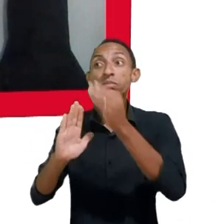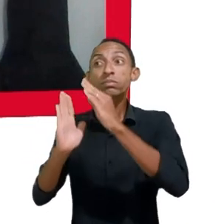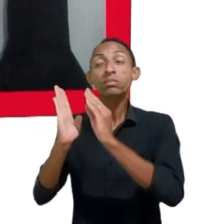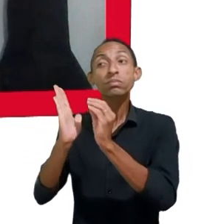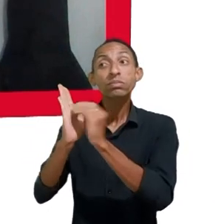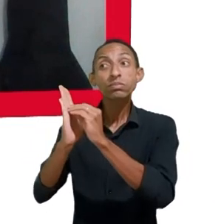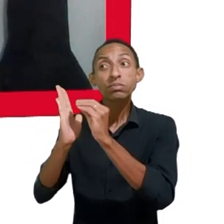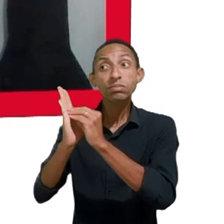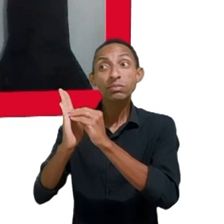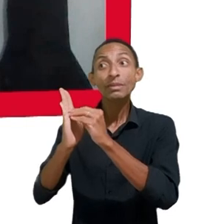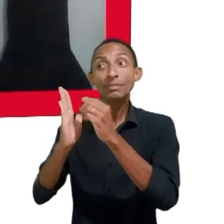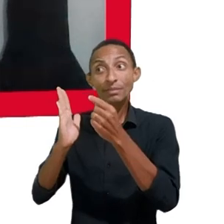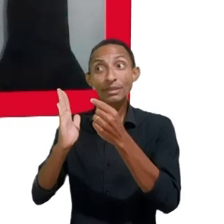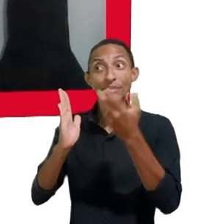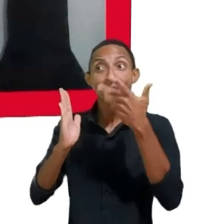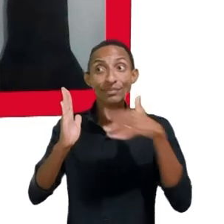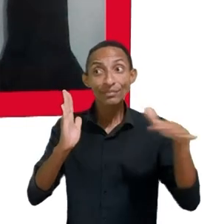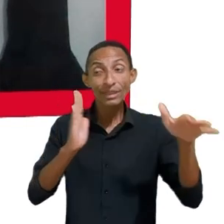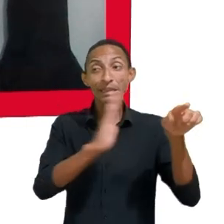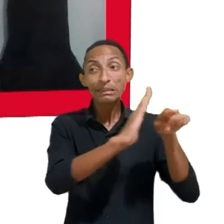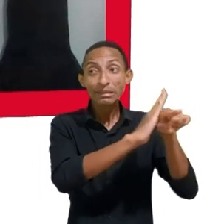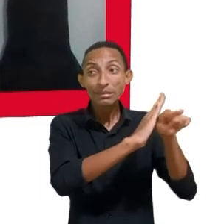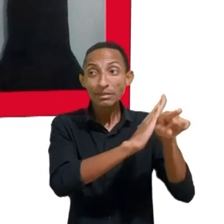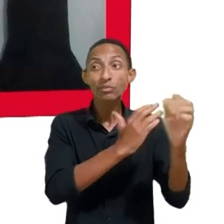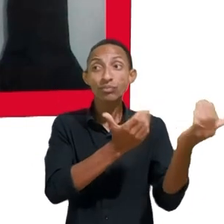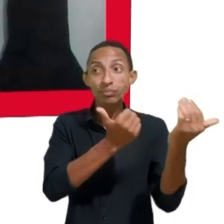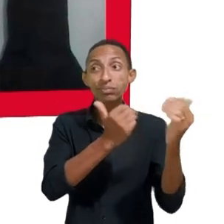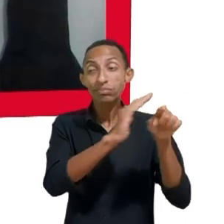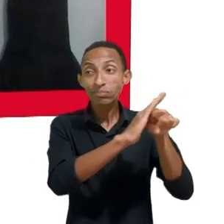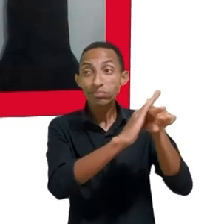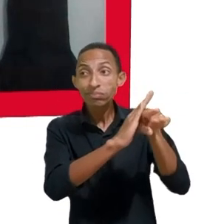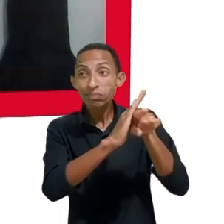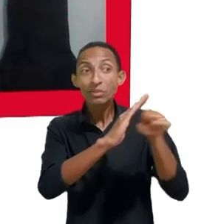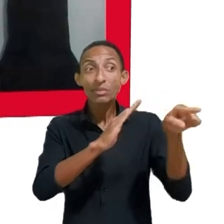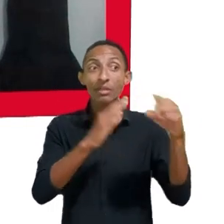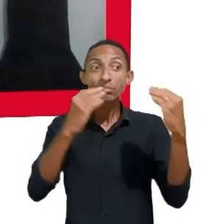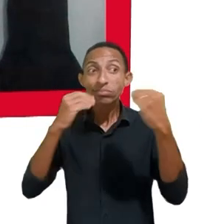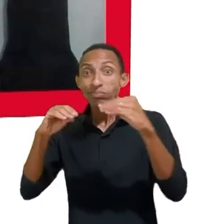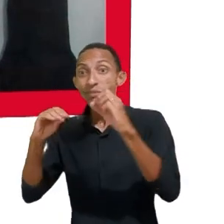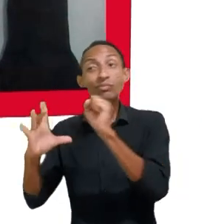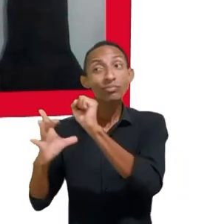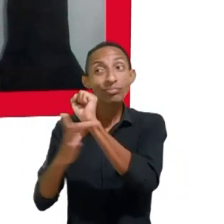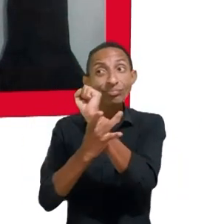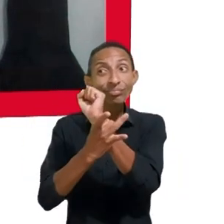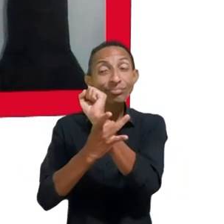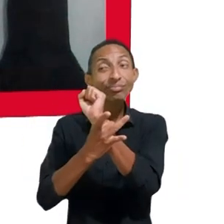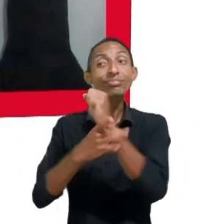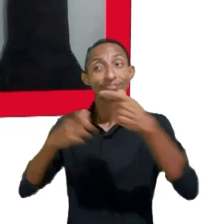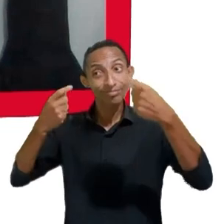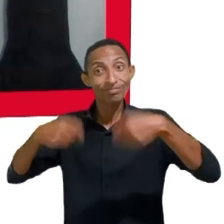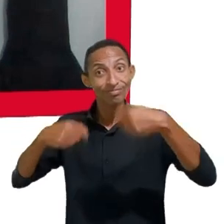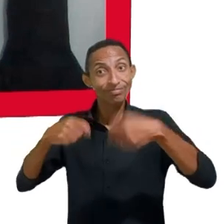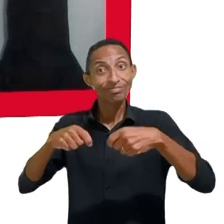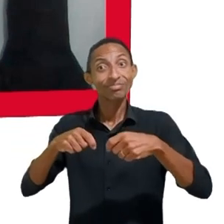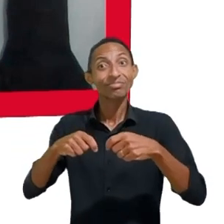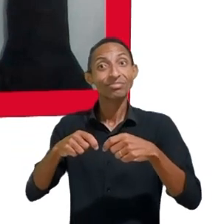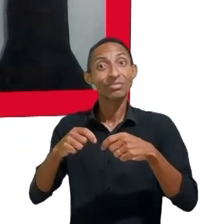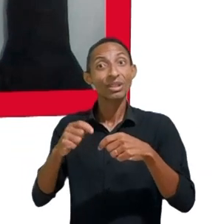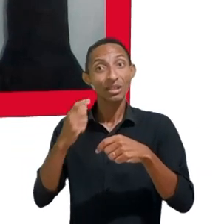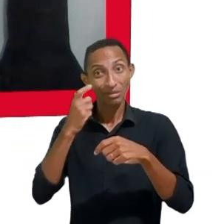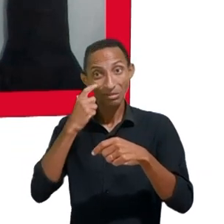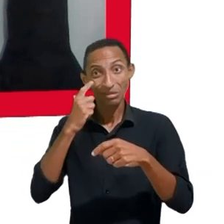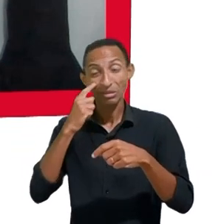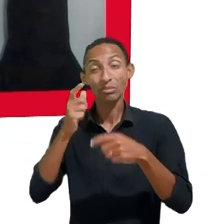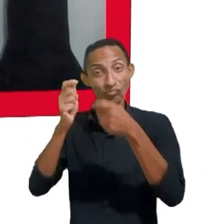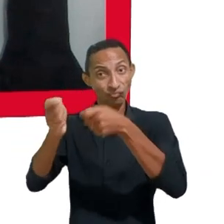pessoais que possa trazer essa noção de direitos das crianças por design. Isso se conecta à narrativa da Renata,